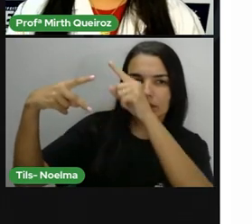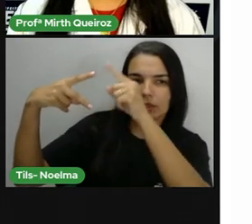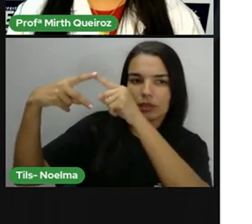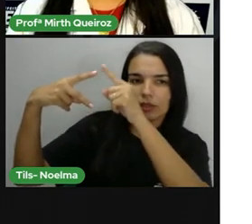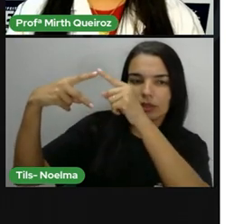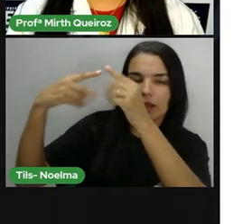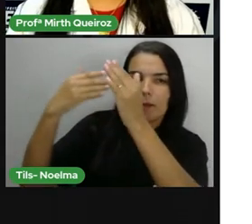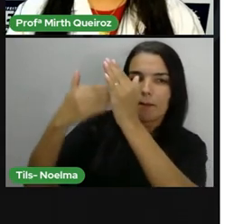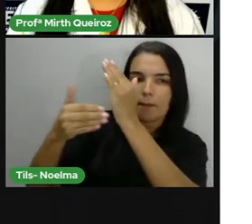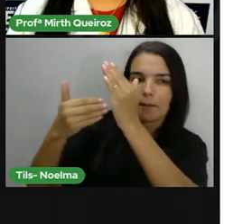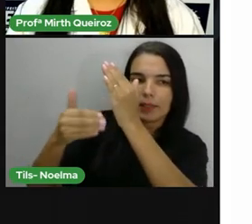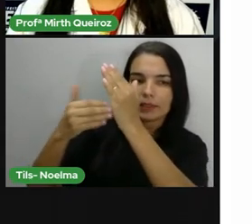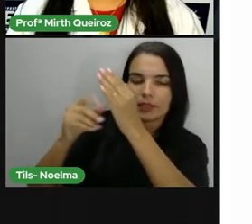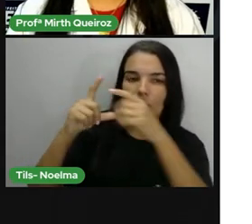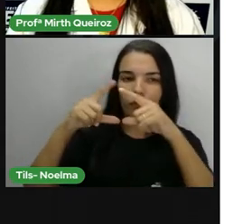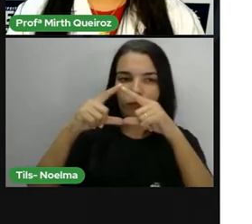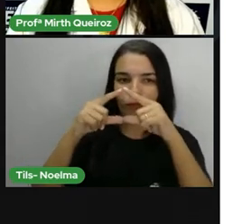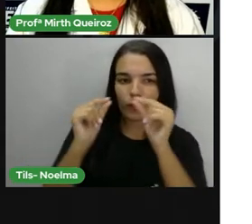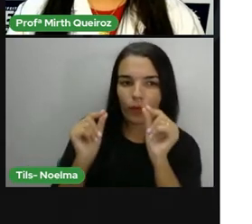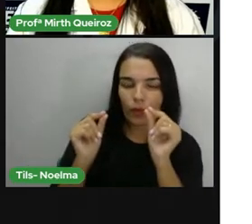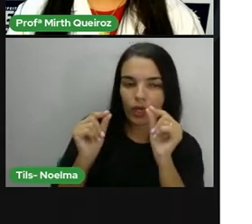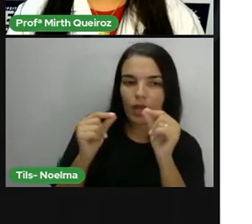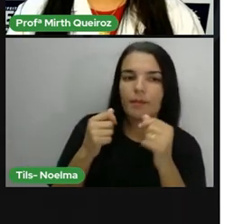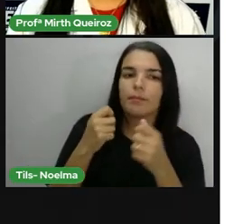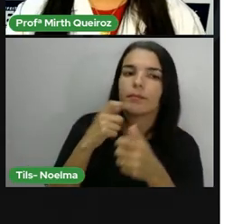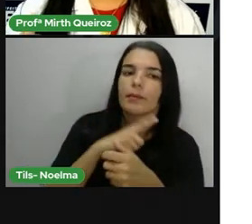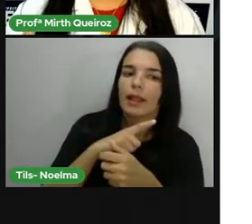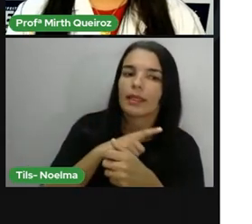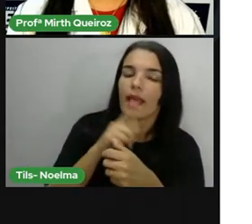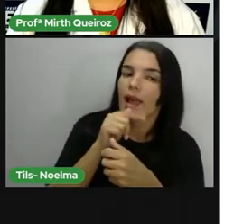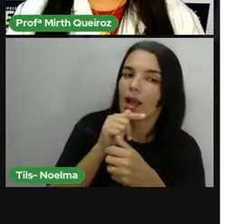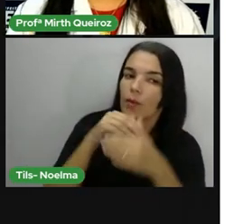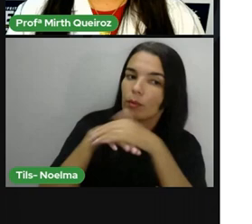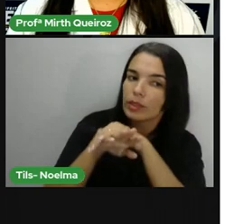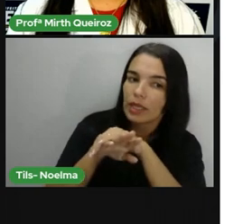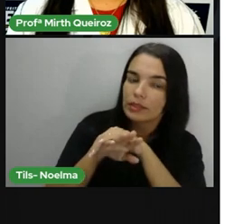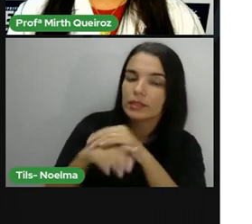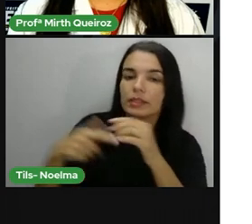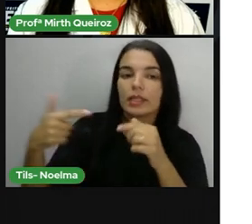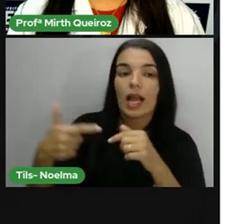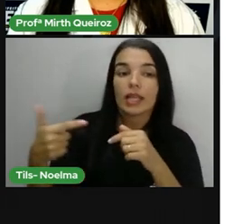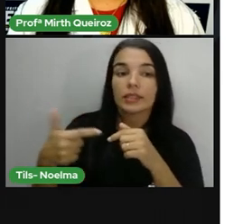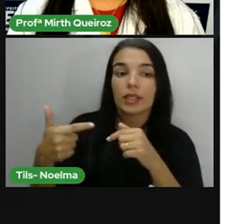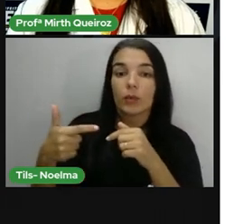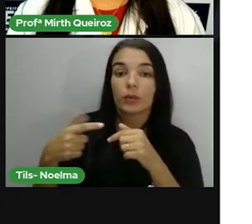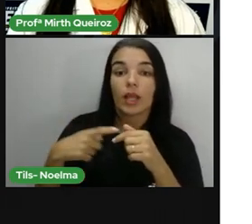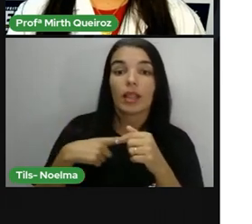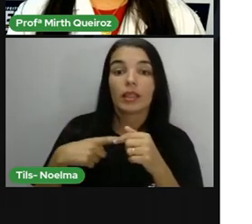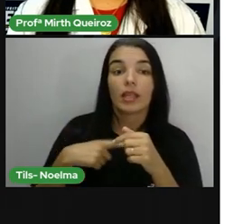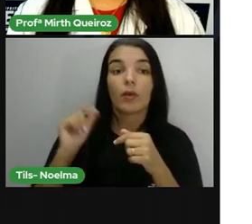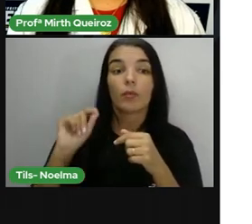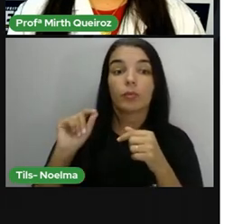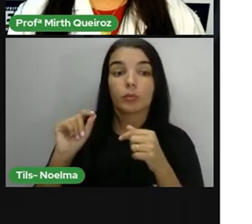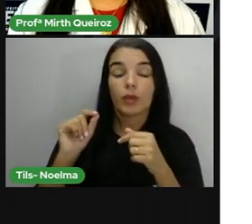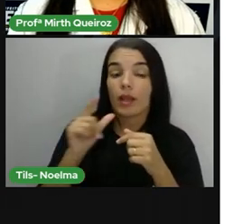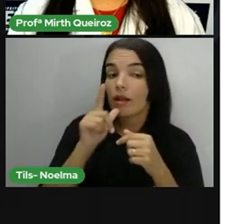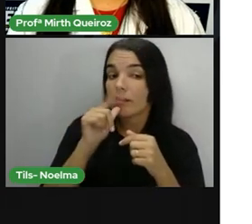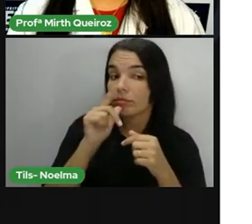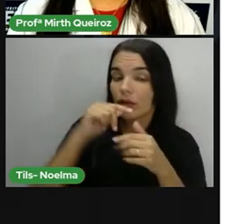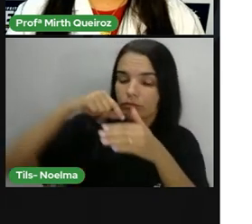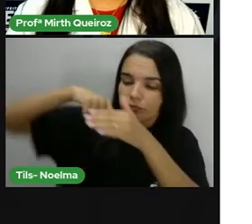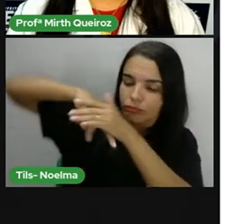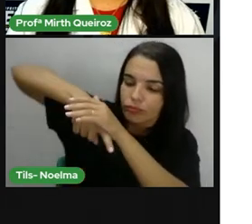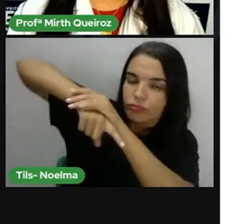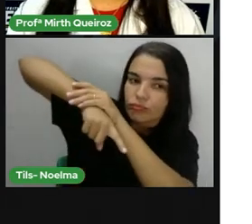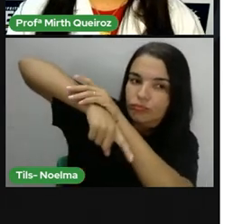é a perca das folhas, né? Para diminuir aí a perca de água. E a segunda delas são as batatas, né? Que algumas plantas, elas